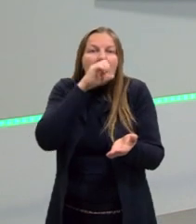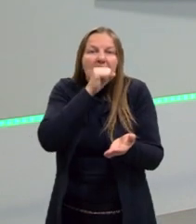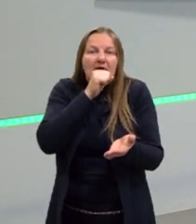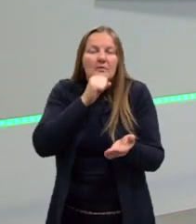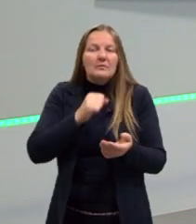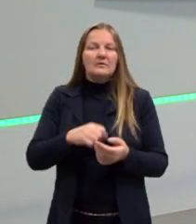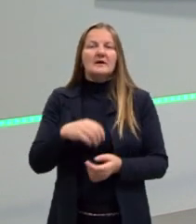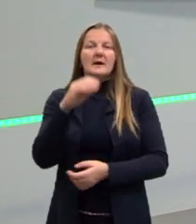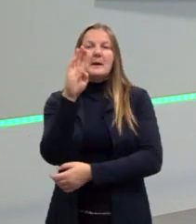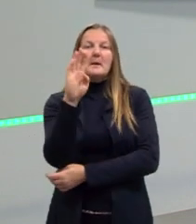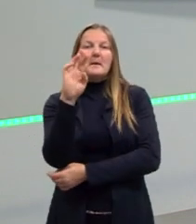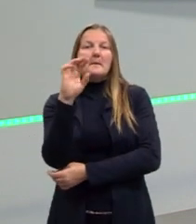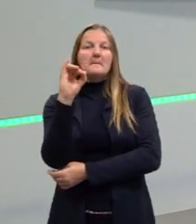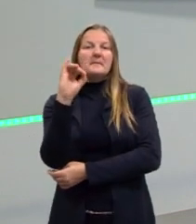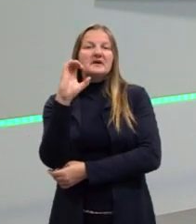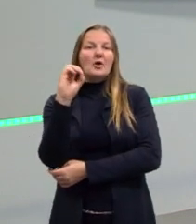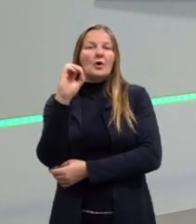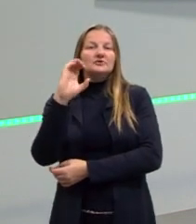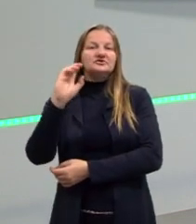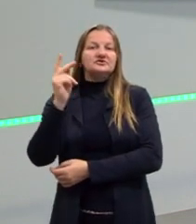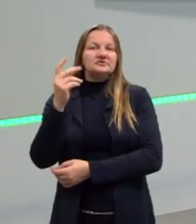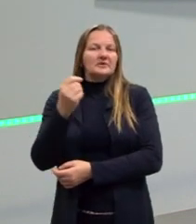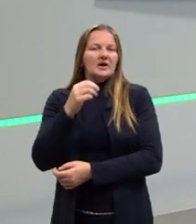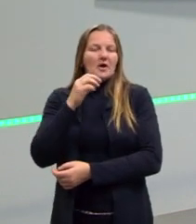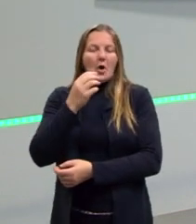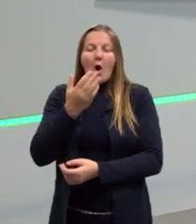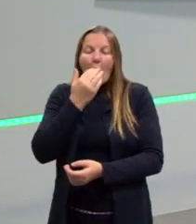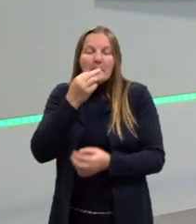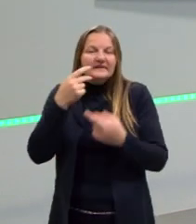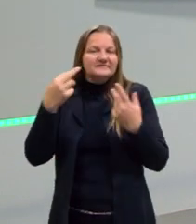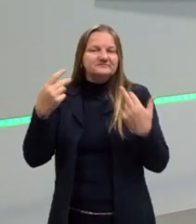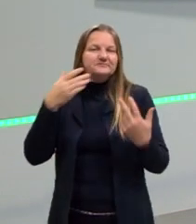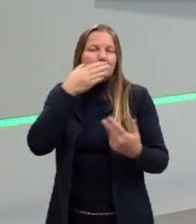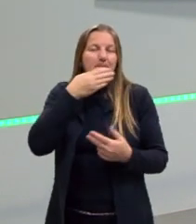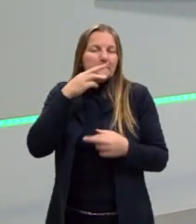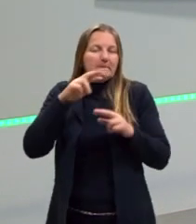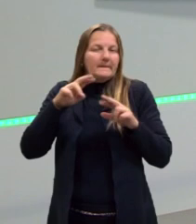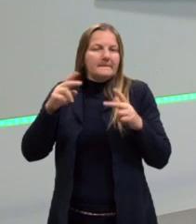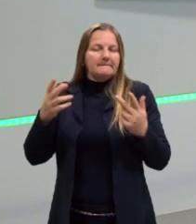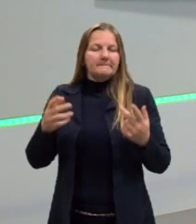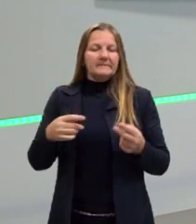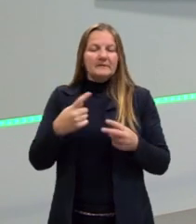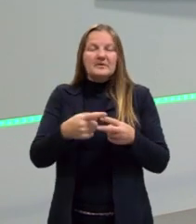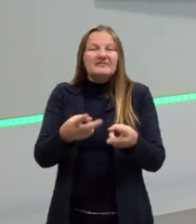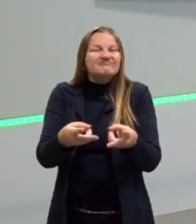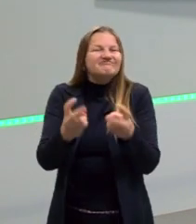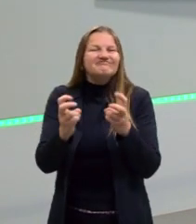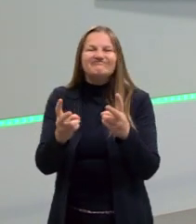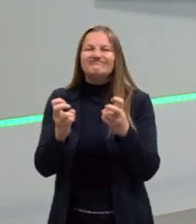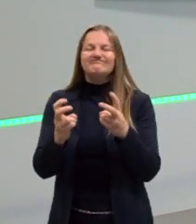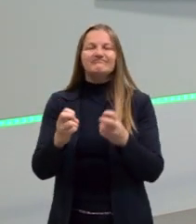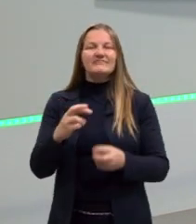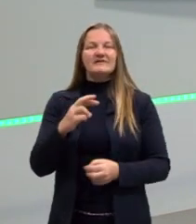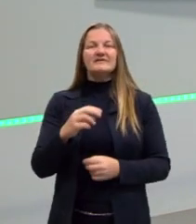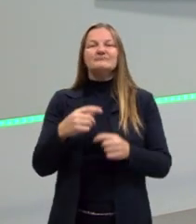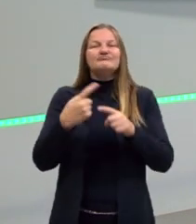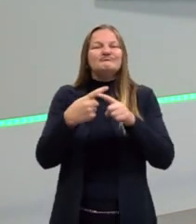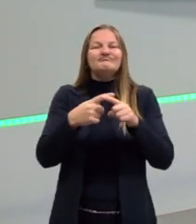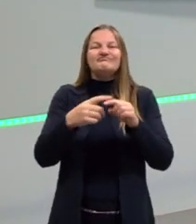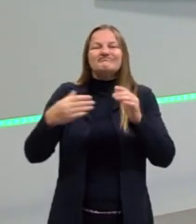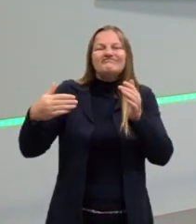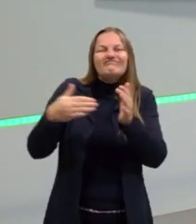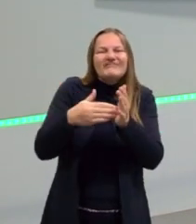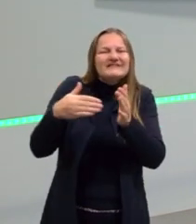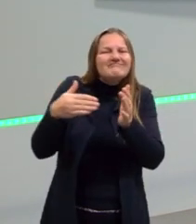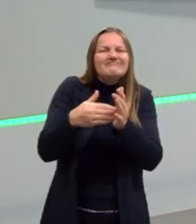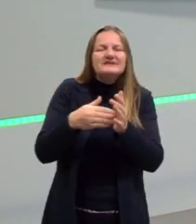mais para o brioche. E se fala isso. Então, Revolução aconteceu porque a exploração do antigo regime chegou no seu limite, porque